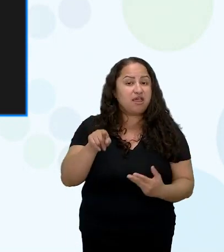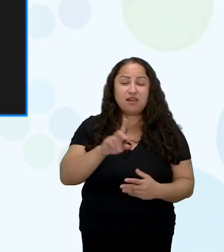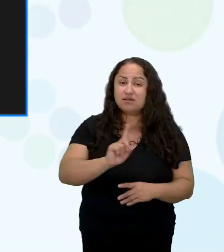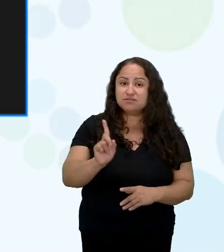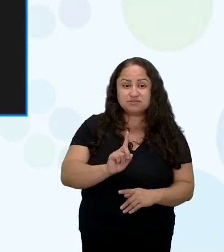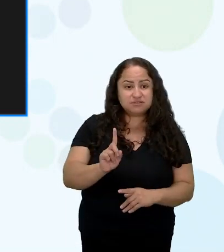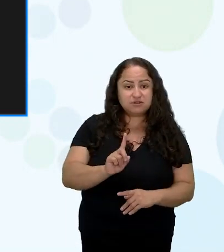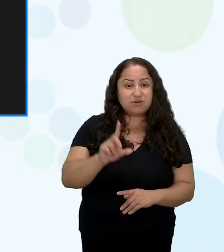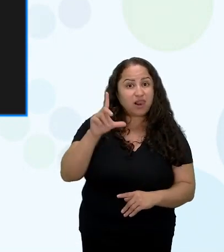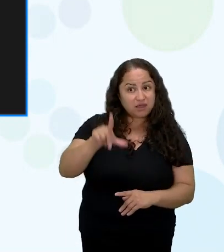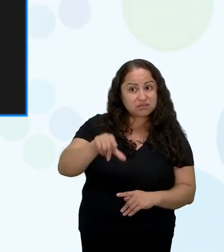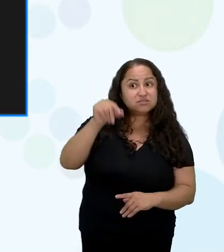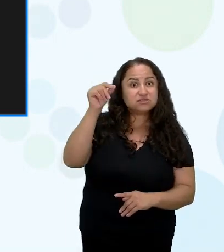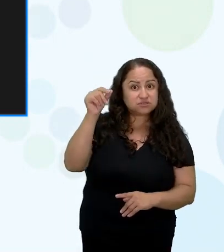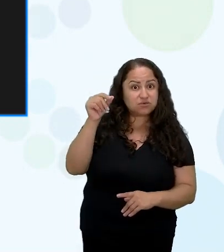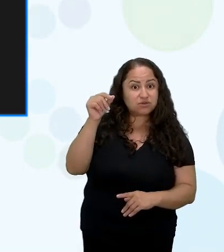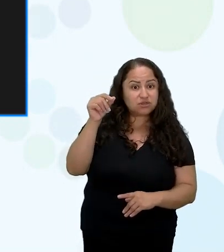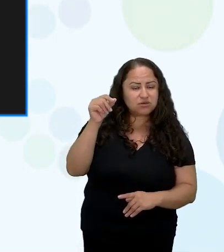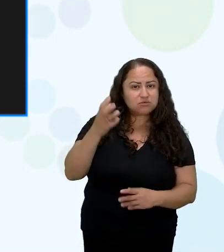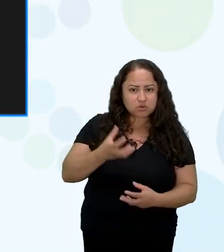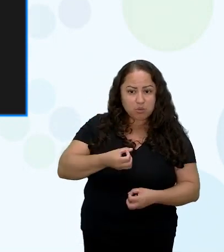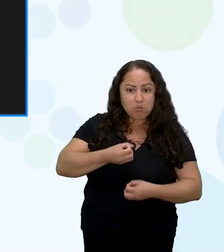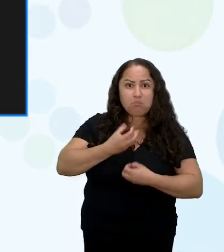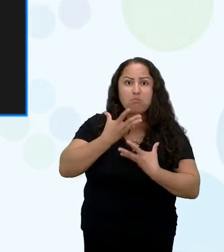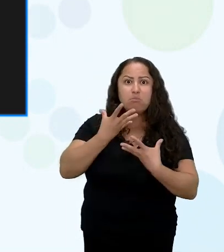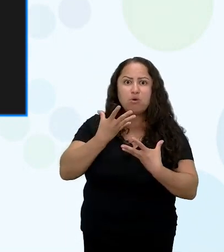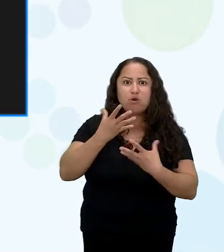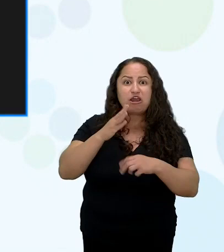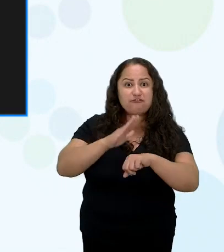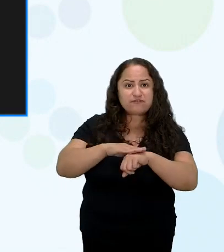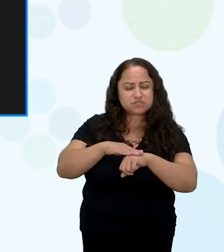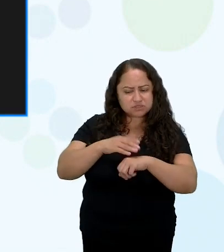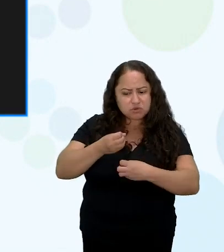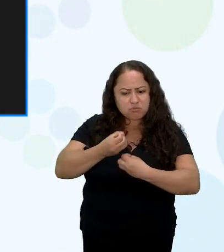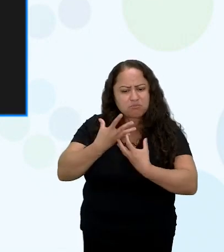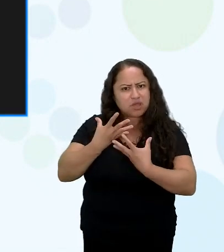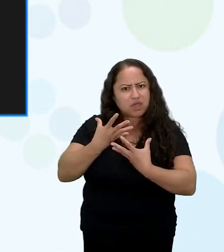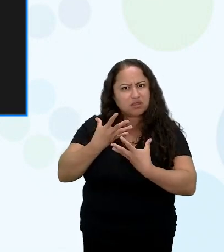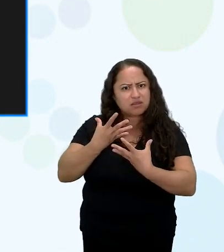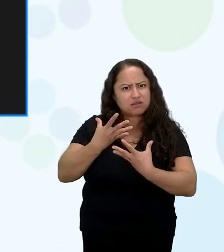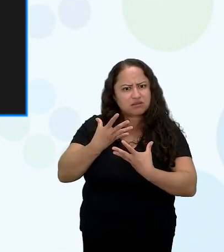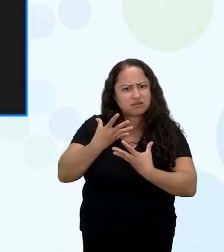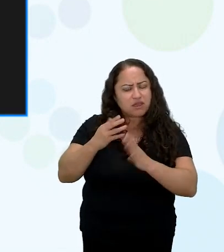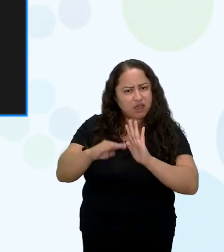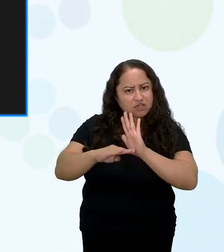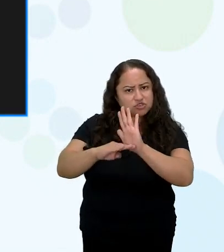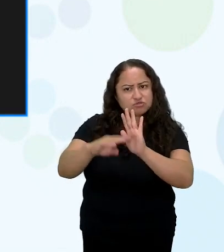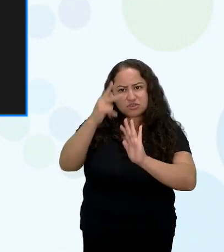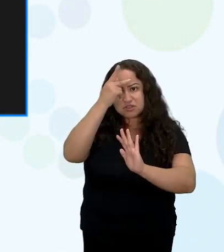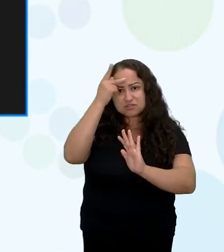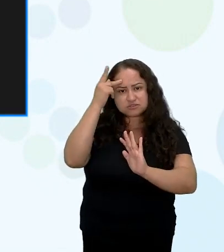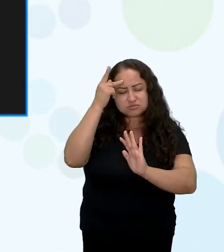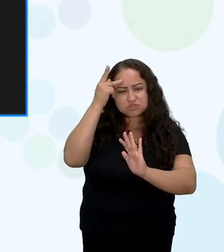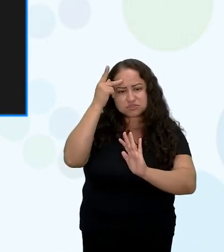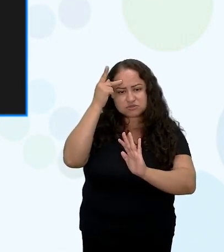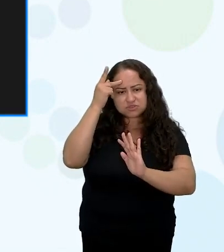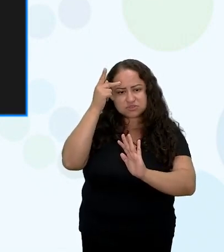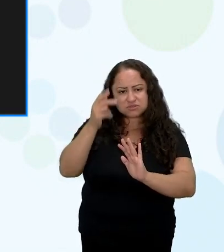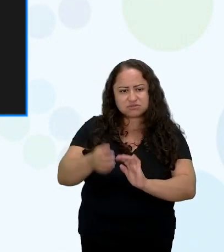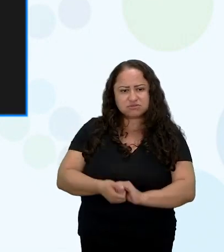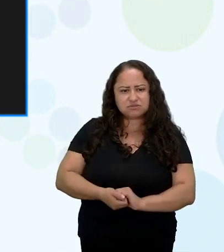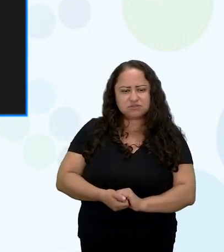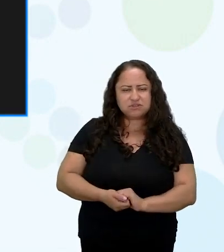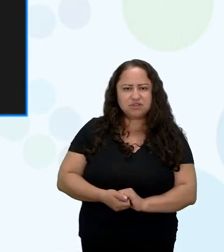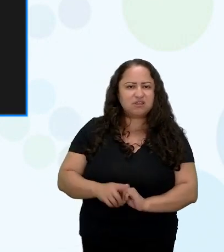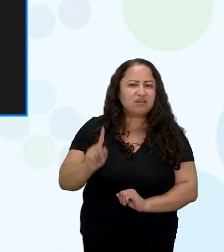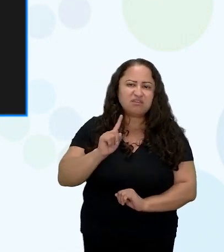optou por ser boa por fazer o bem por ajudar as pessoas não por